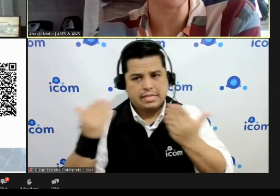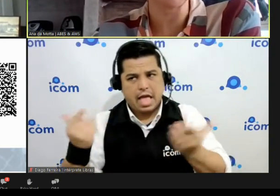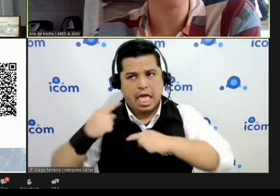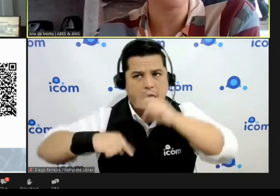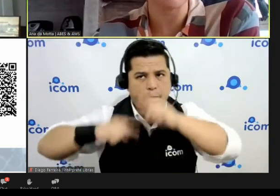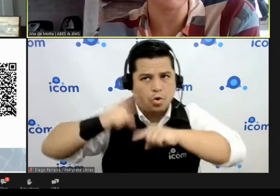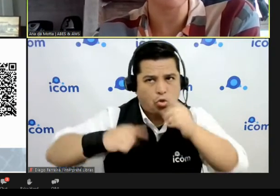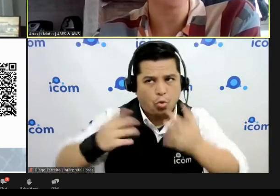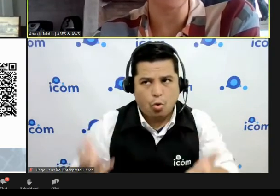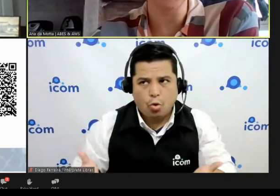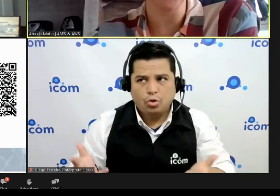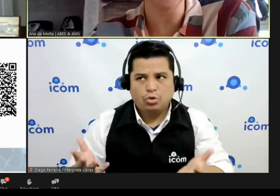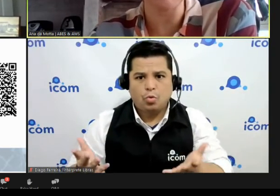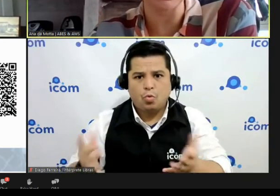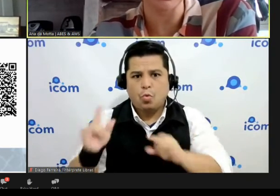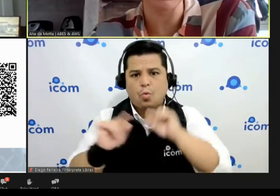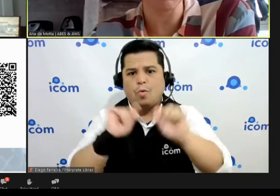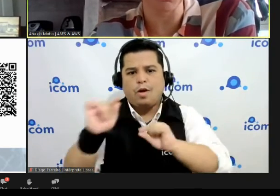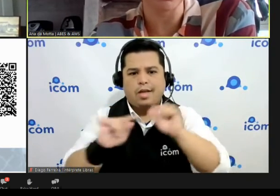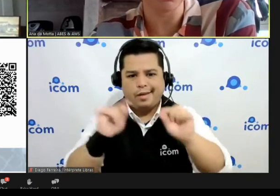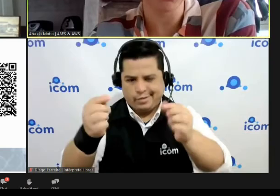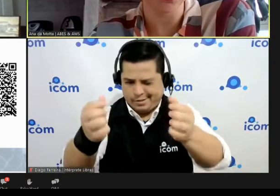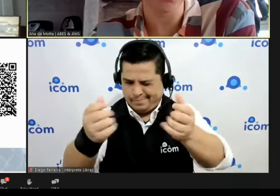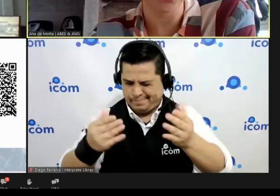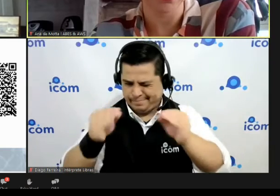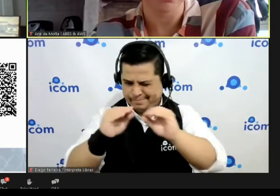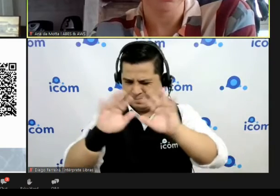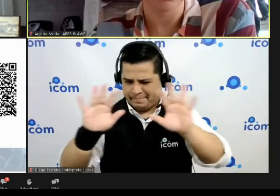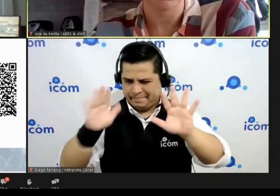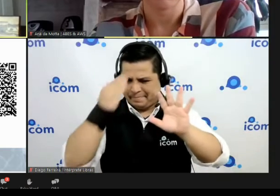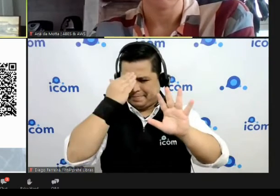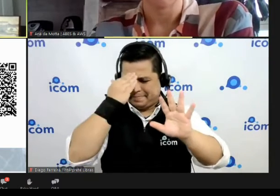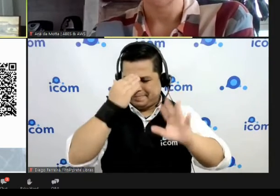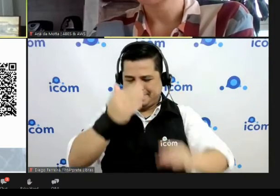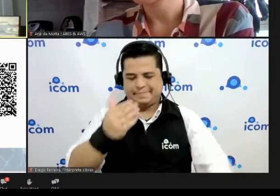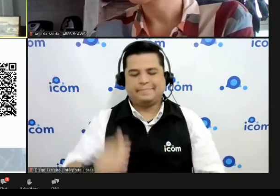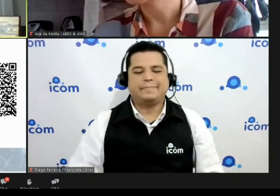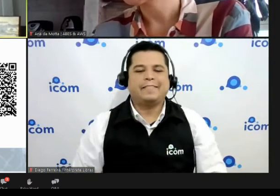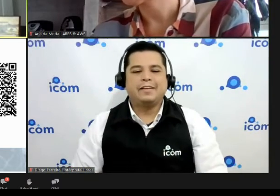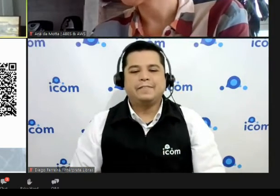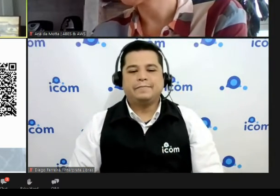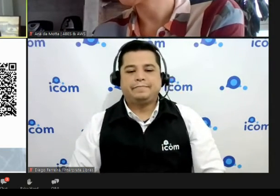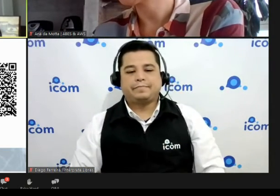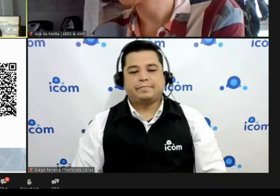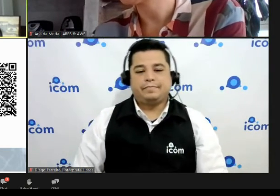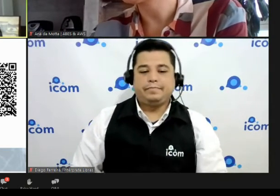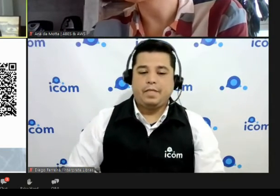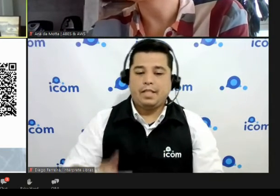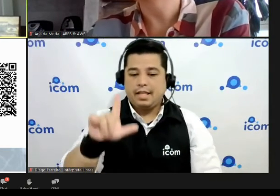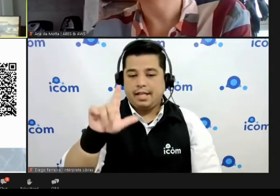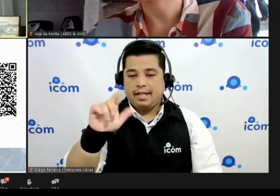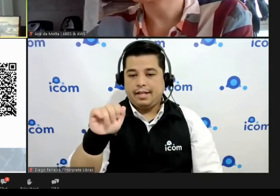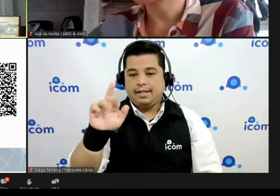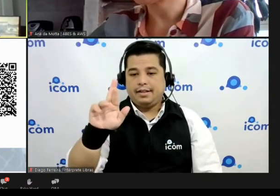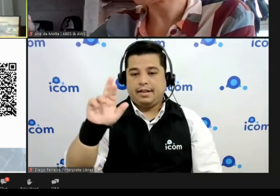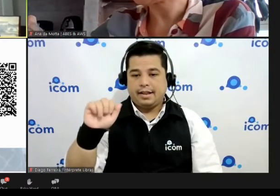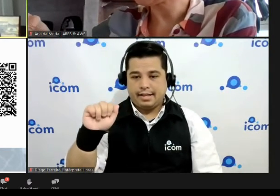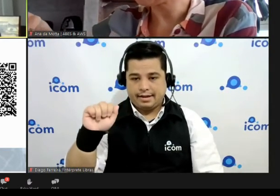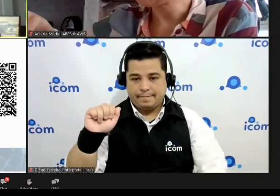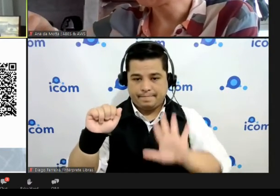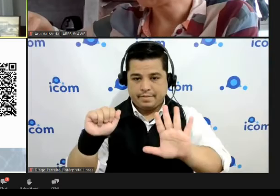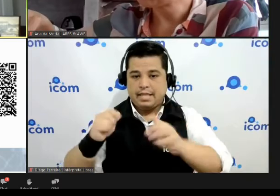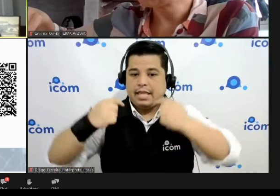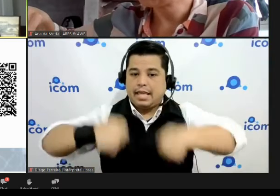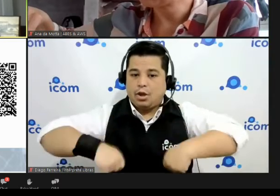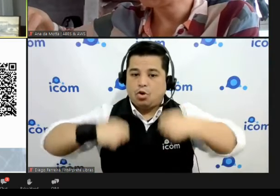em 1 para você ajudar como puder na resposta então vamos lá se eu não tenho discussões técnicas